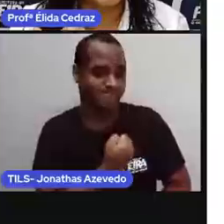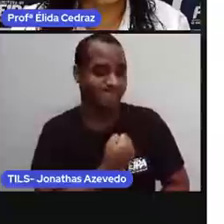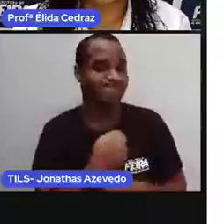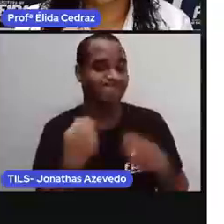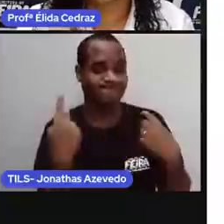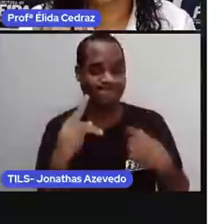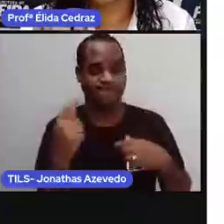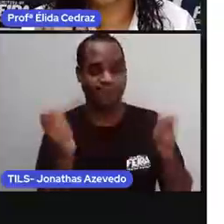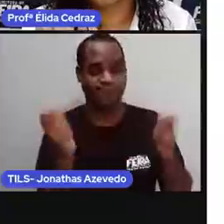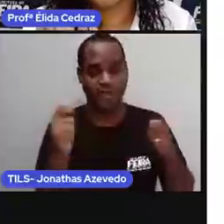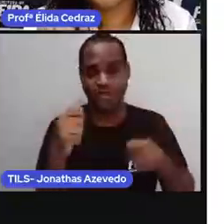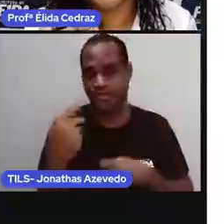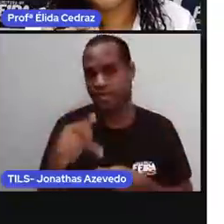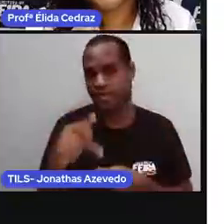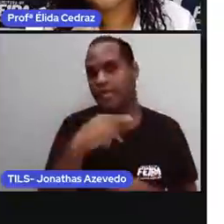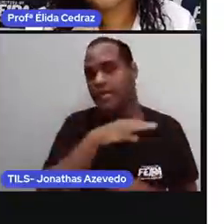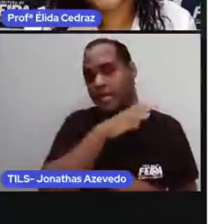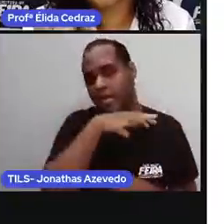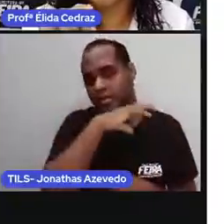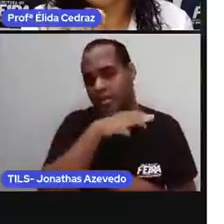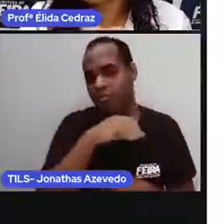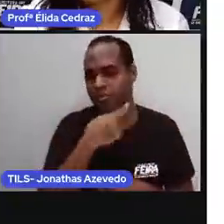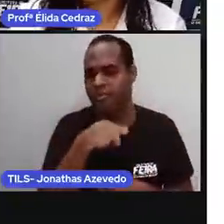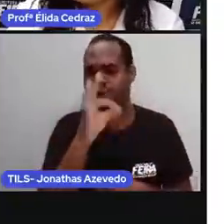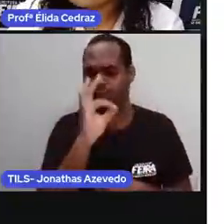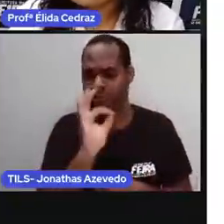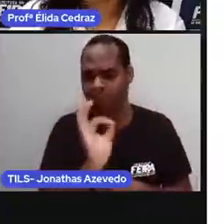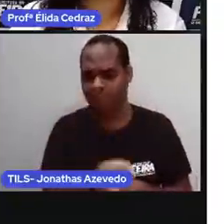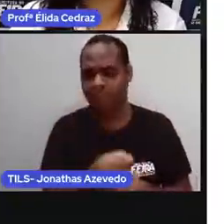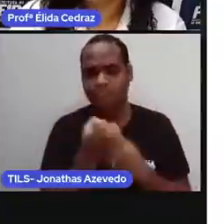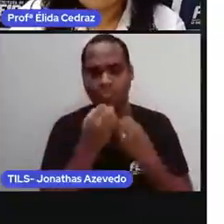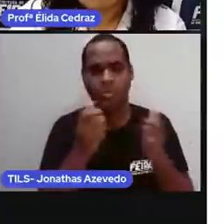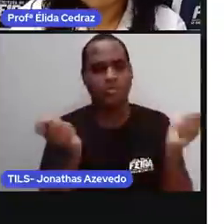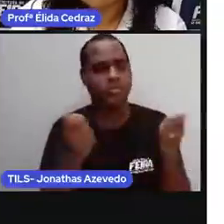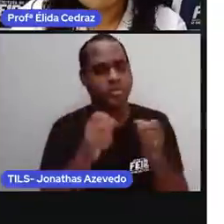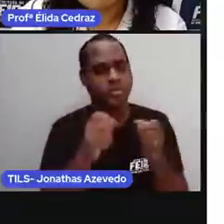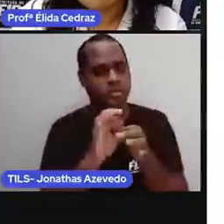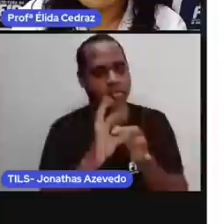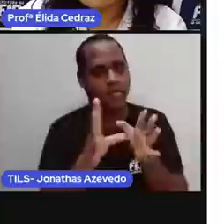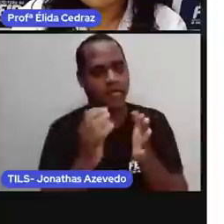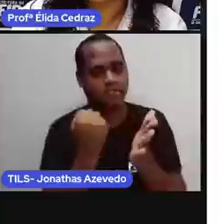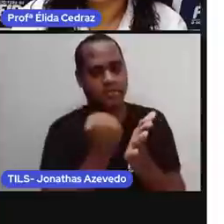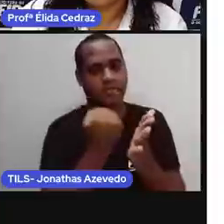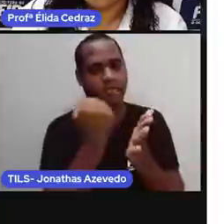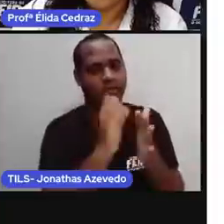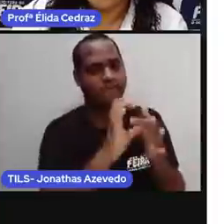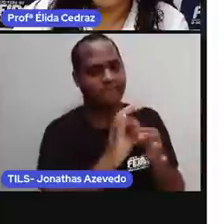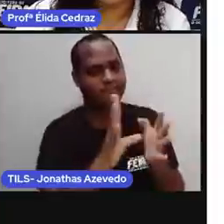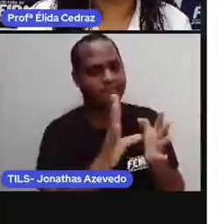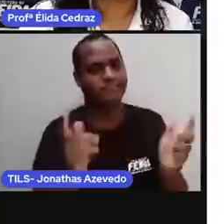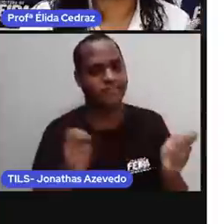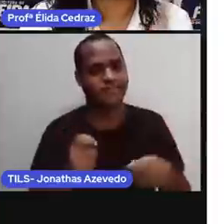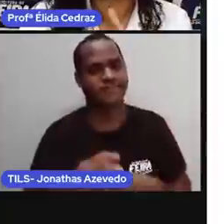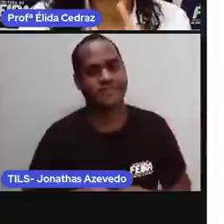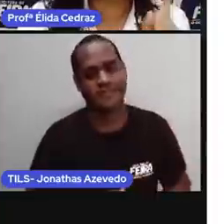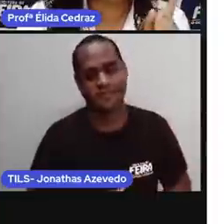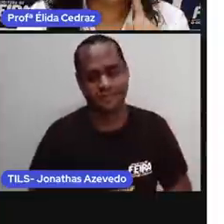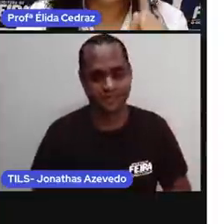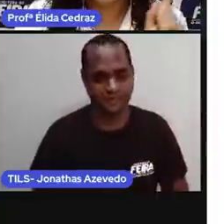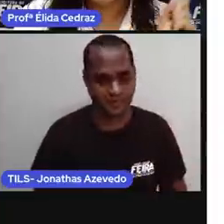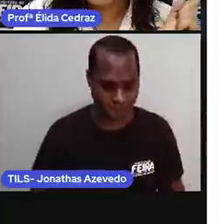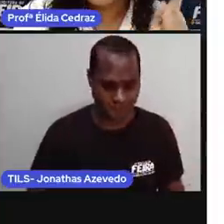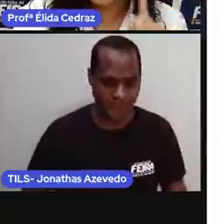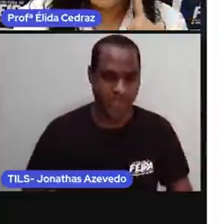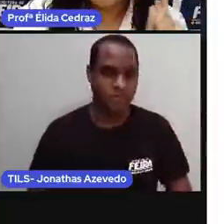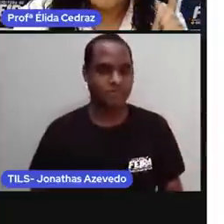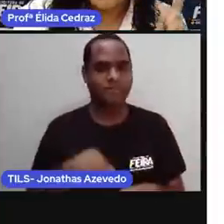bichinho, ele foi legalizado para você tomar conta dele. Ok? Então, não sai